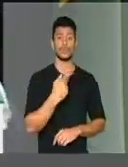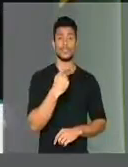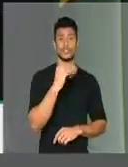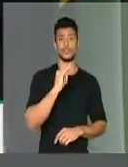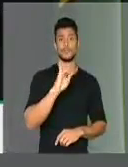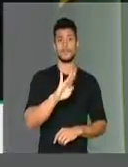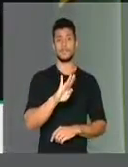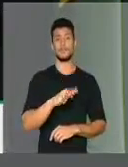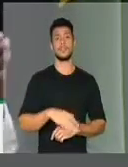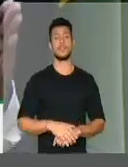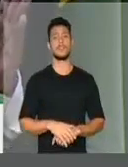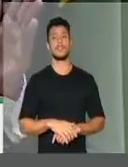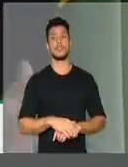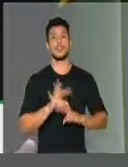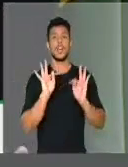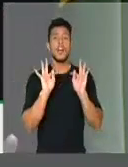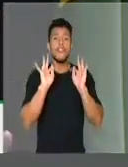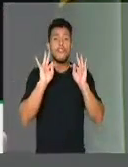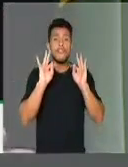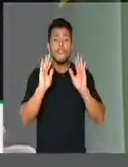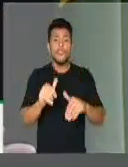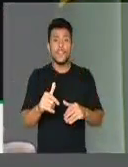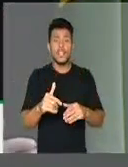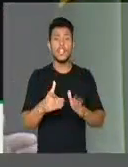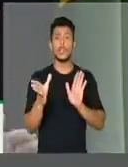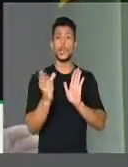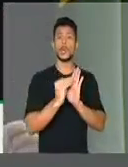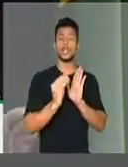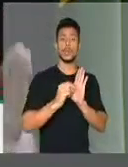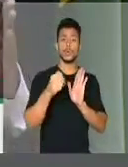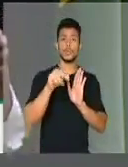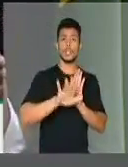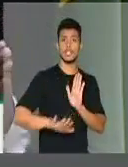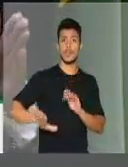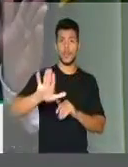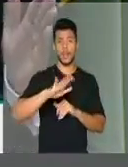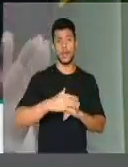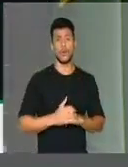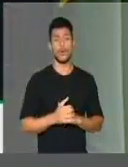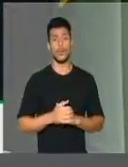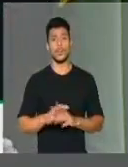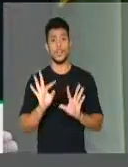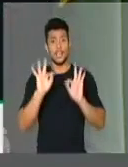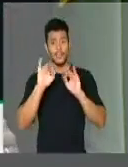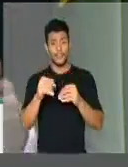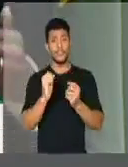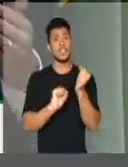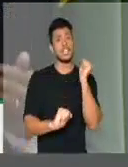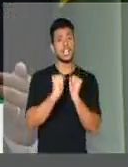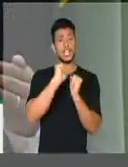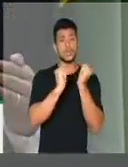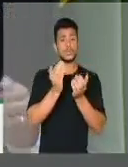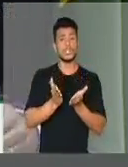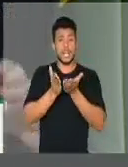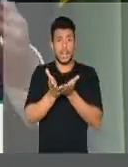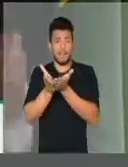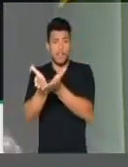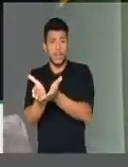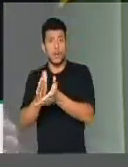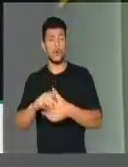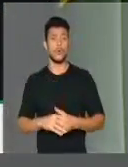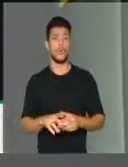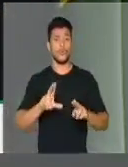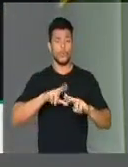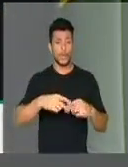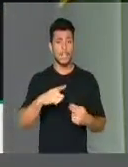O fim da política de conteúdo nacional, o fim da indústria naval, que foi patrocinado com as